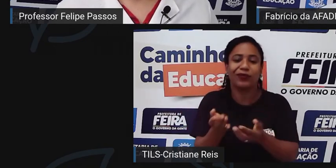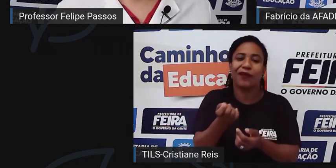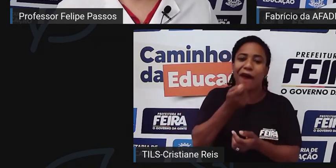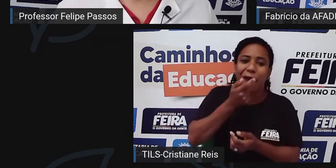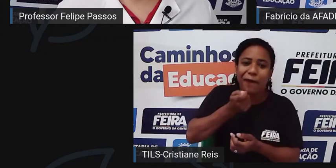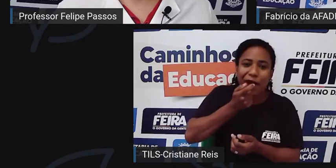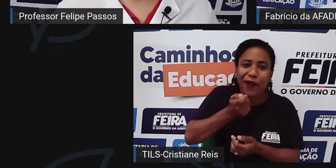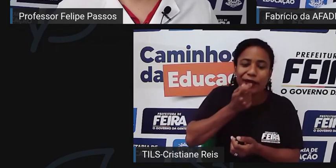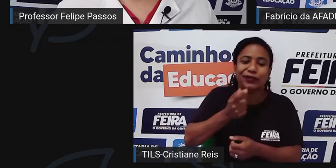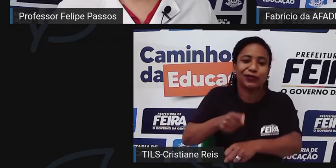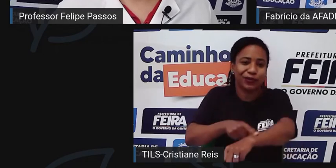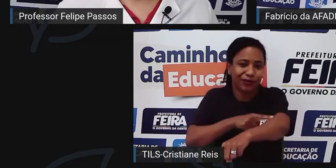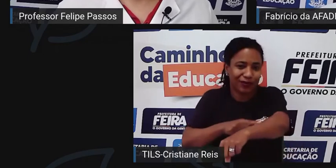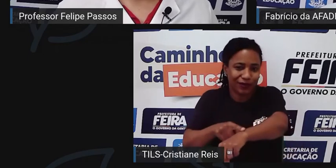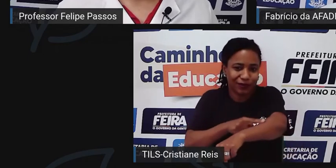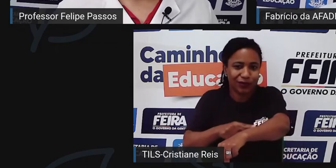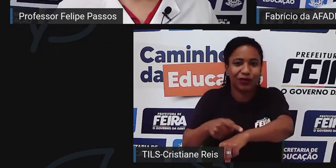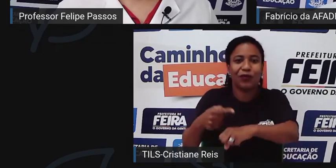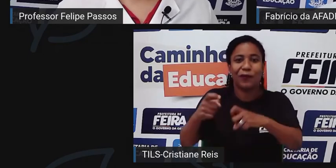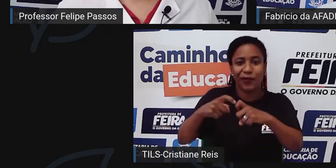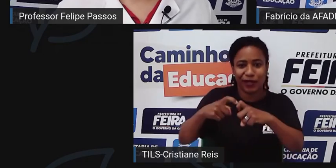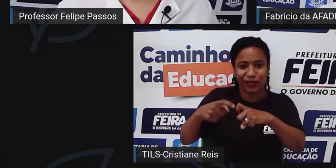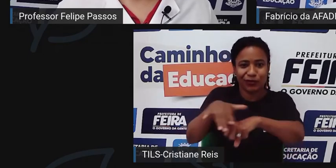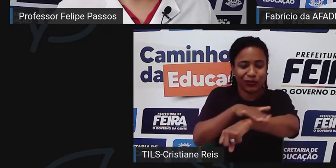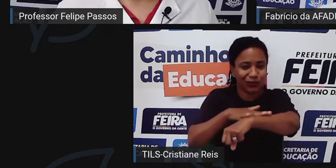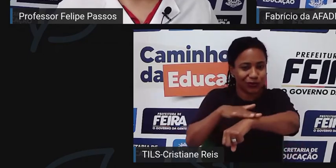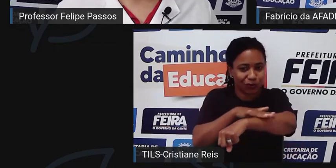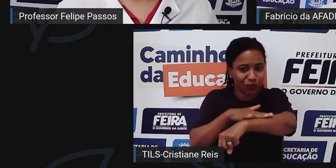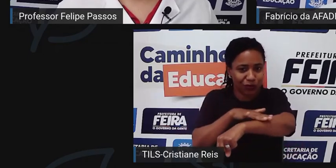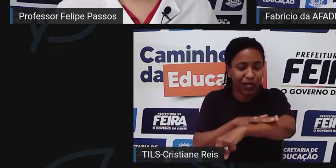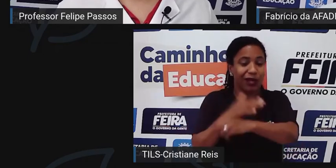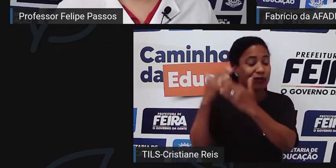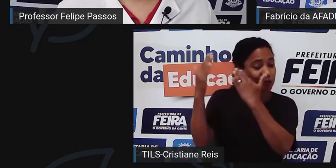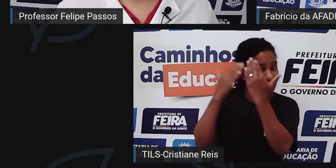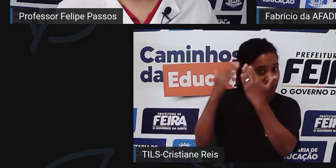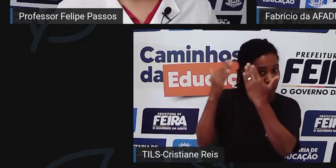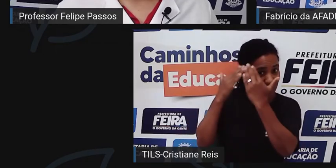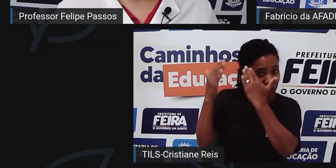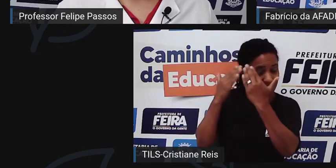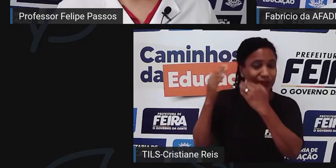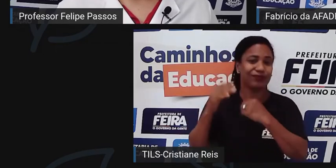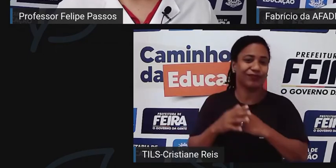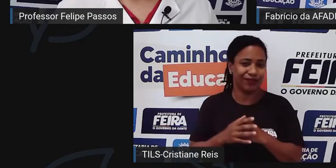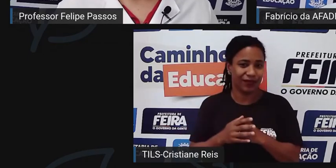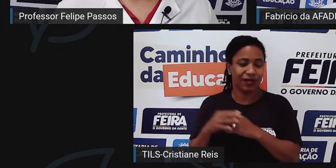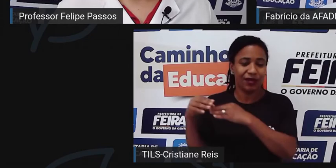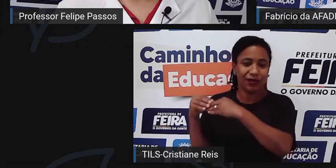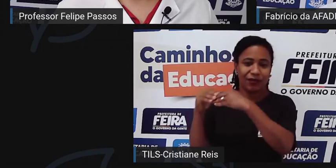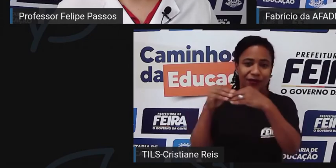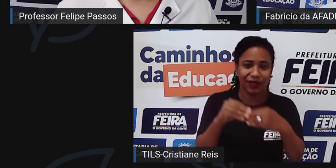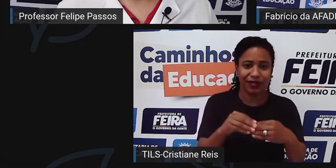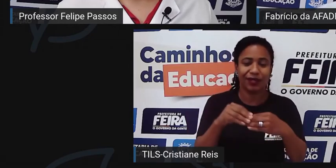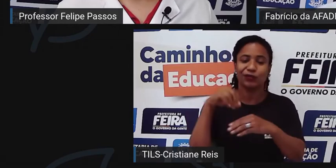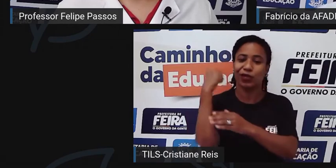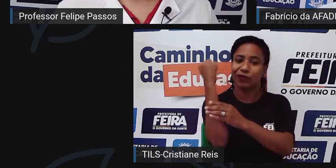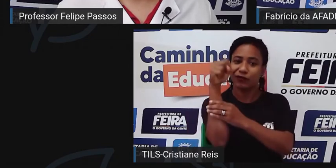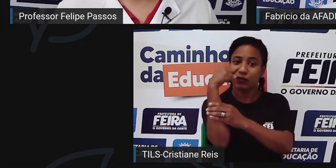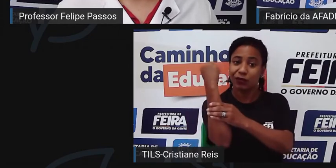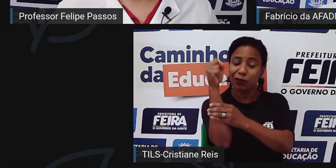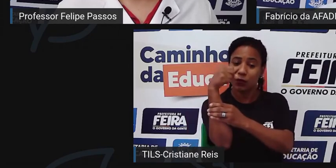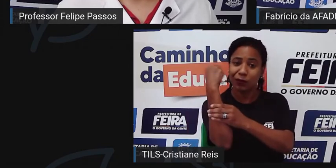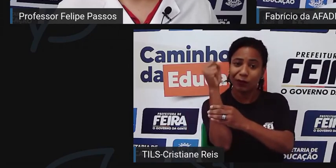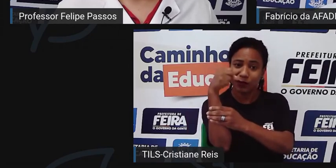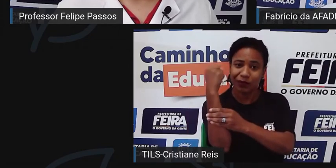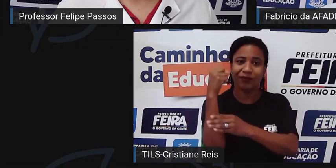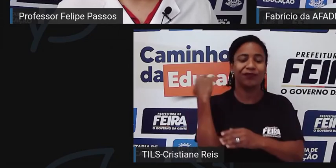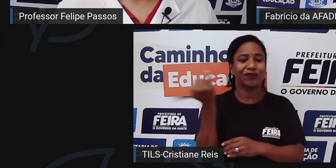hematologista, para que ele possa estar indo para o acompanhamento com o psicólogo, para que ele possa estar indo para a fisioterapia, que a gente tem para